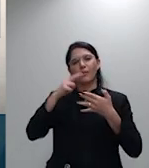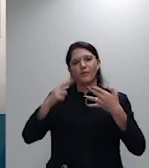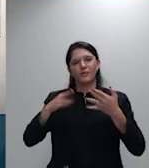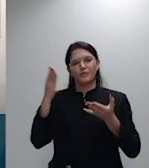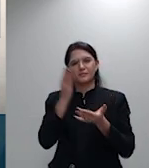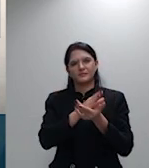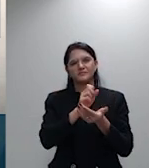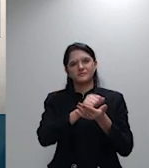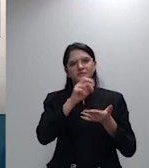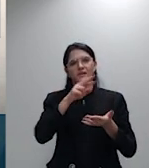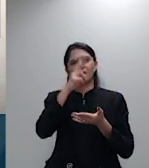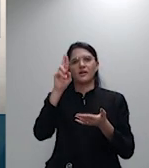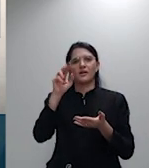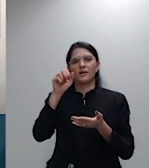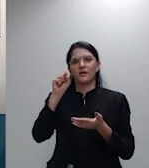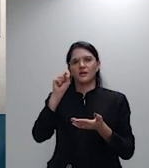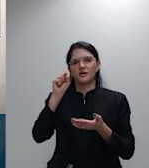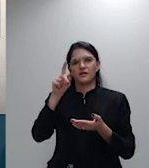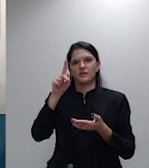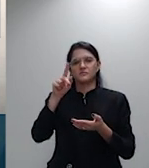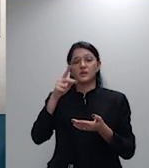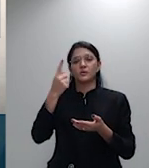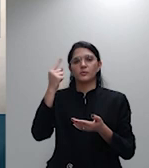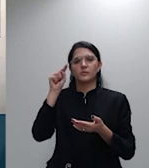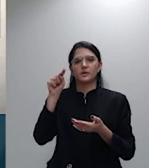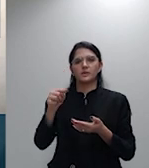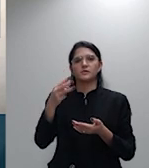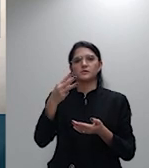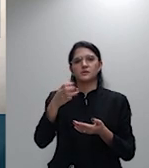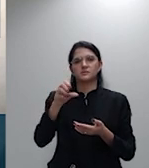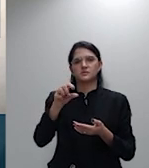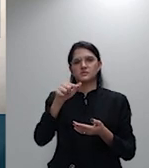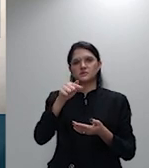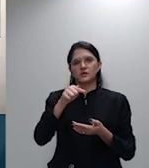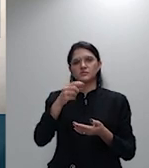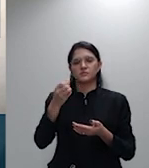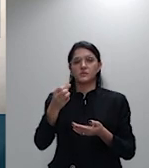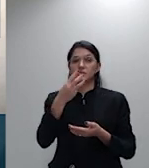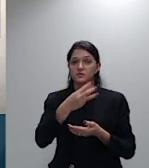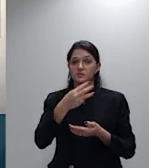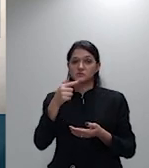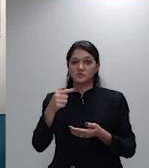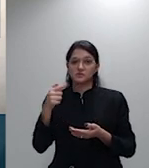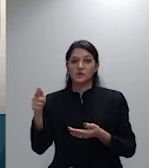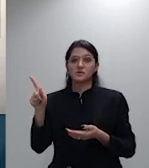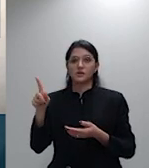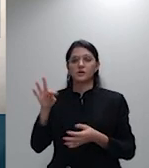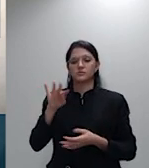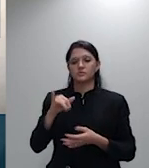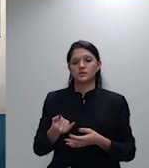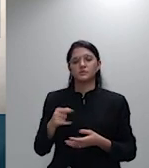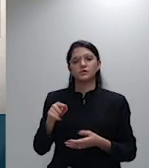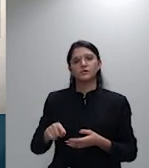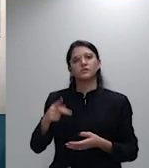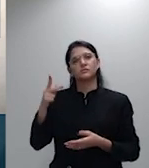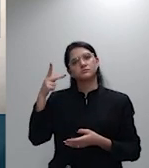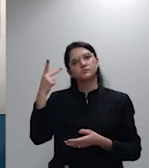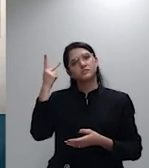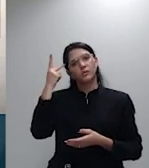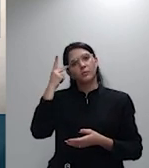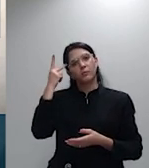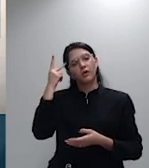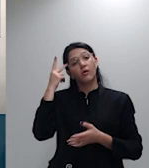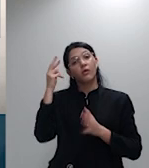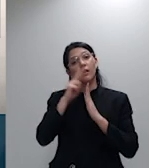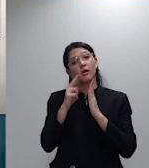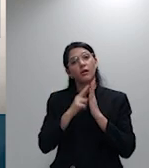oriundo do IRBR11 do TJ de São Paulo a regra e comento limita o reajuste acumulado das